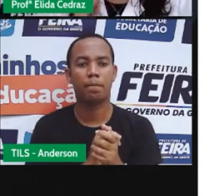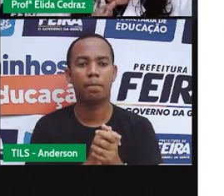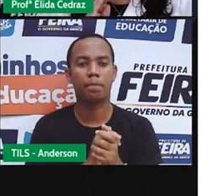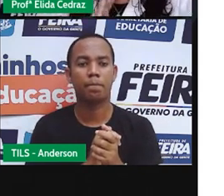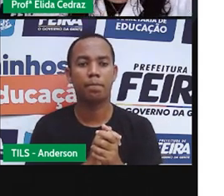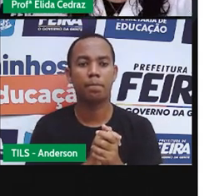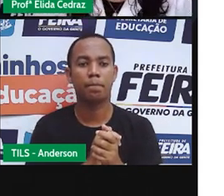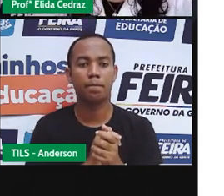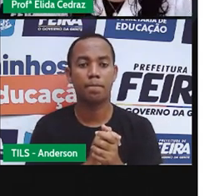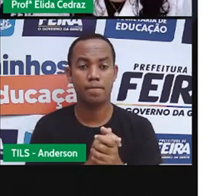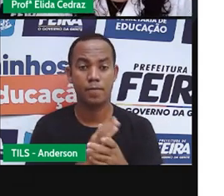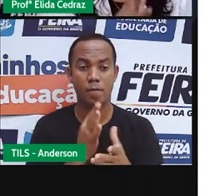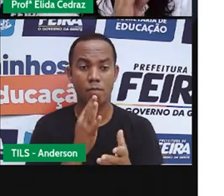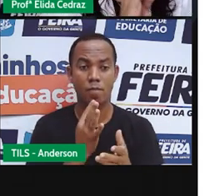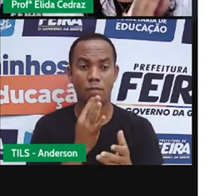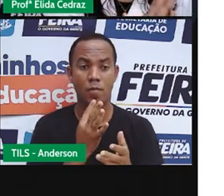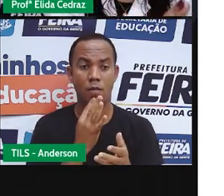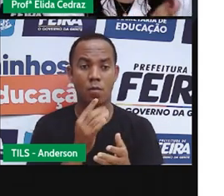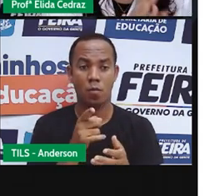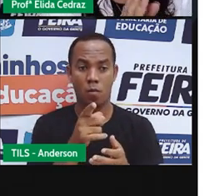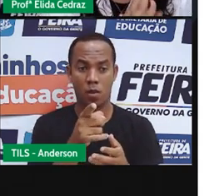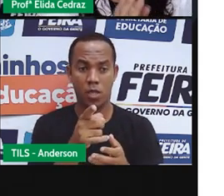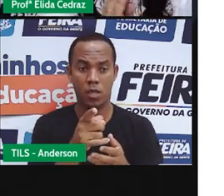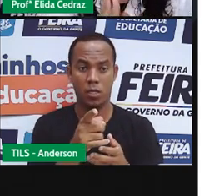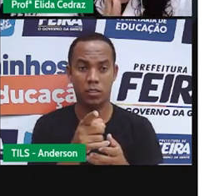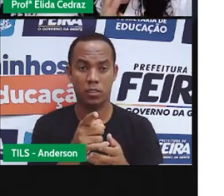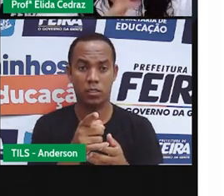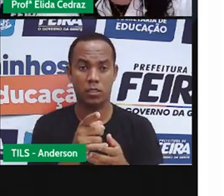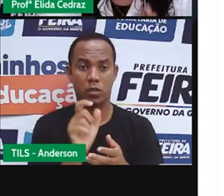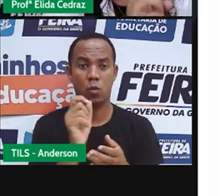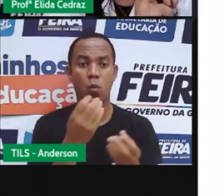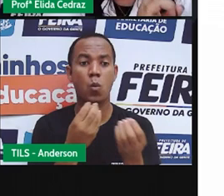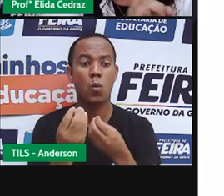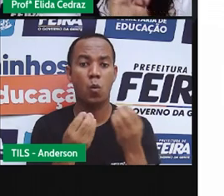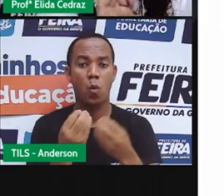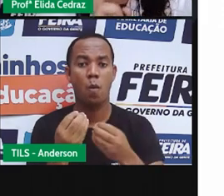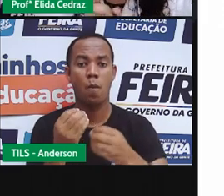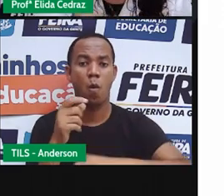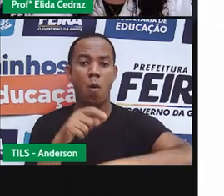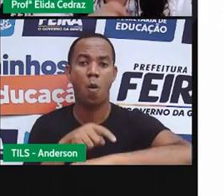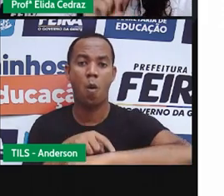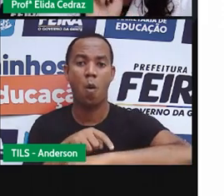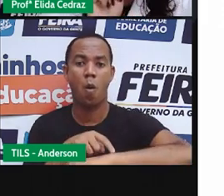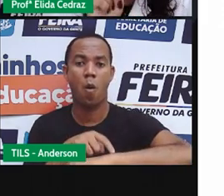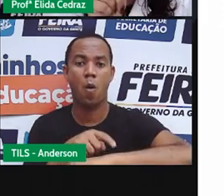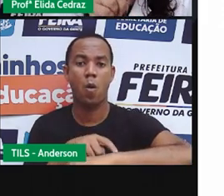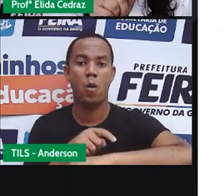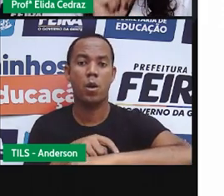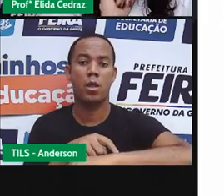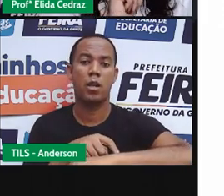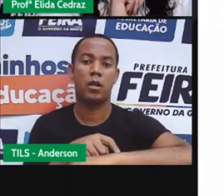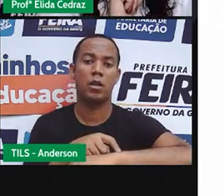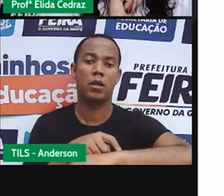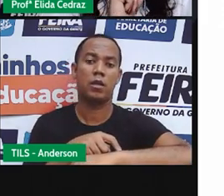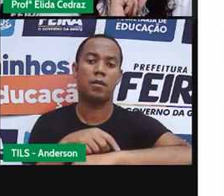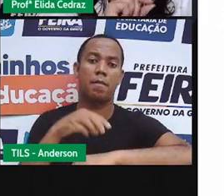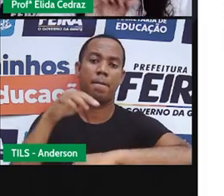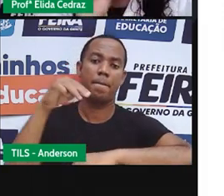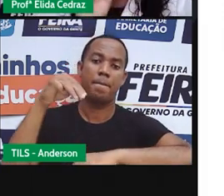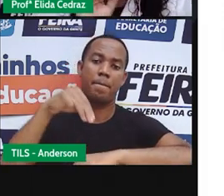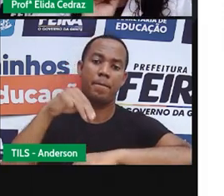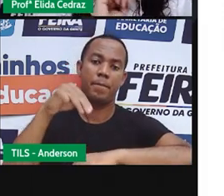analógico. Ele é dividido em horas, minutos, e esse ponteirinho